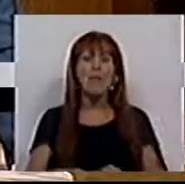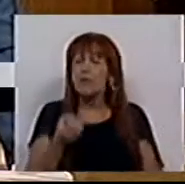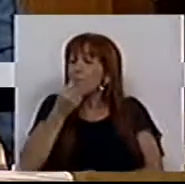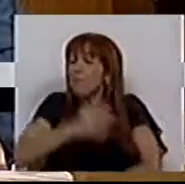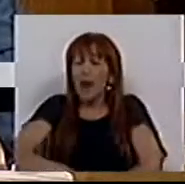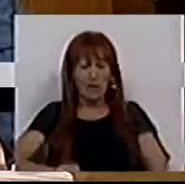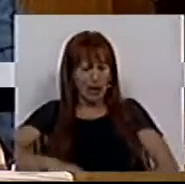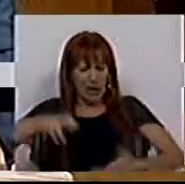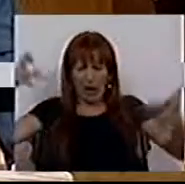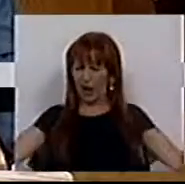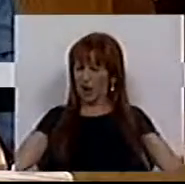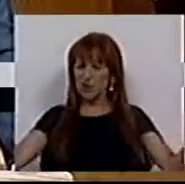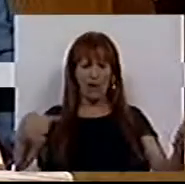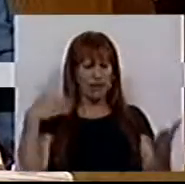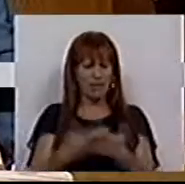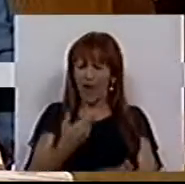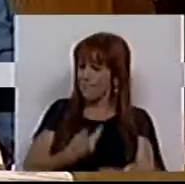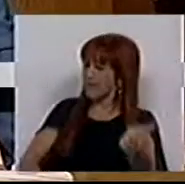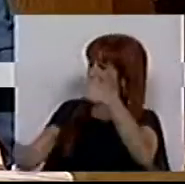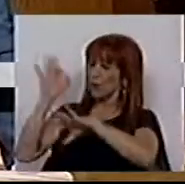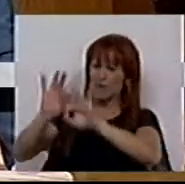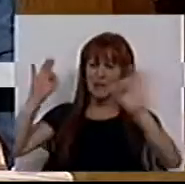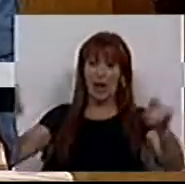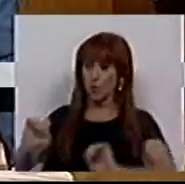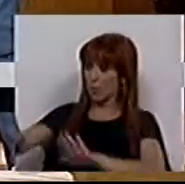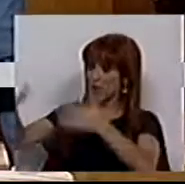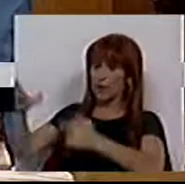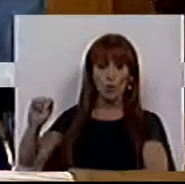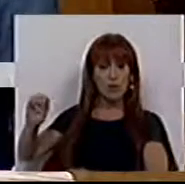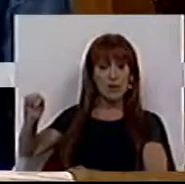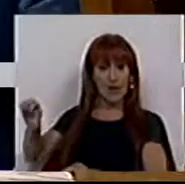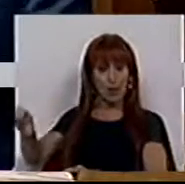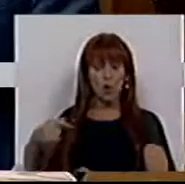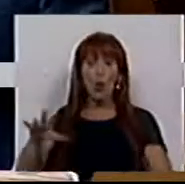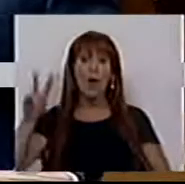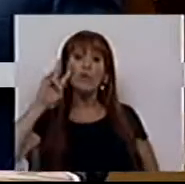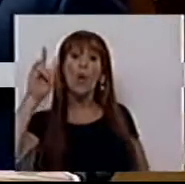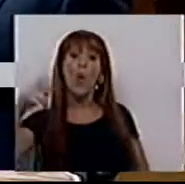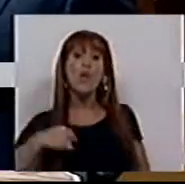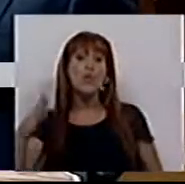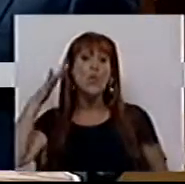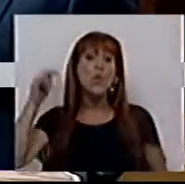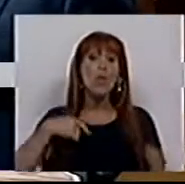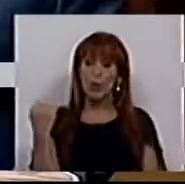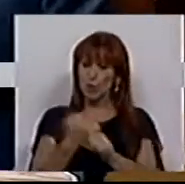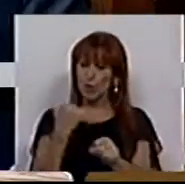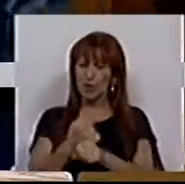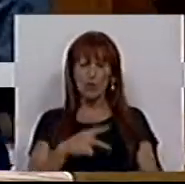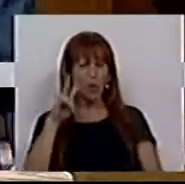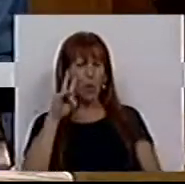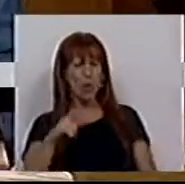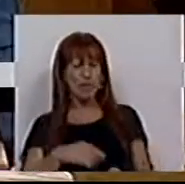uma perda de riqueza que nos atira para o passado, para o início deste século. Porque quando olhamos para o número do emprego,